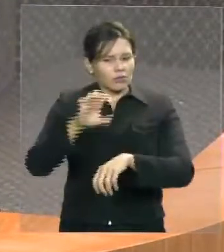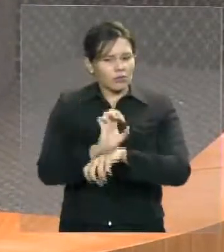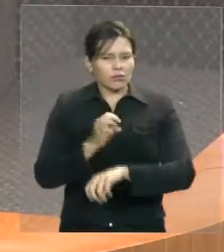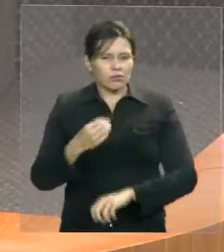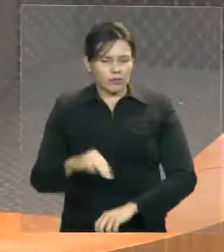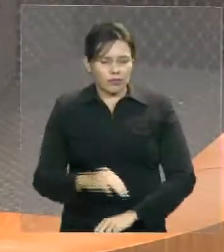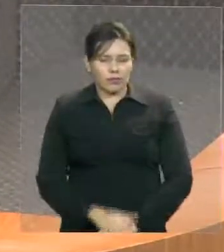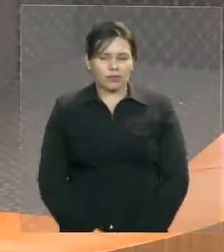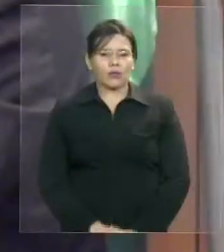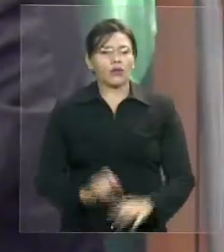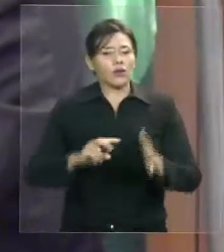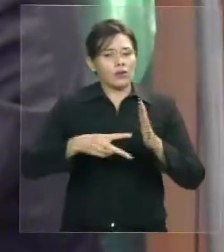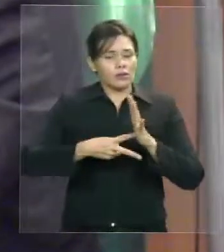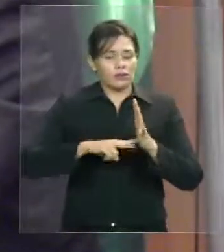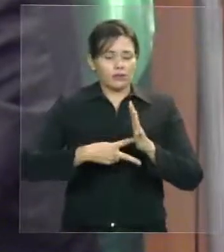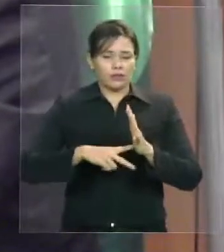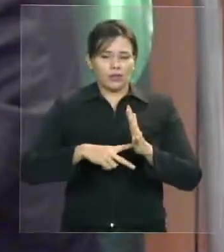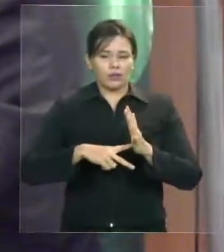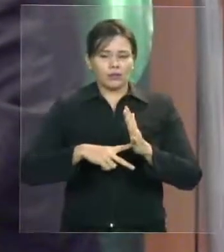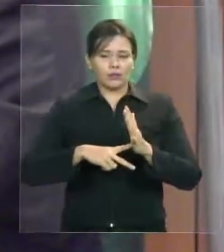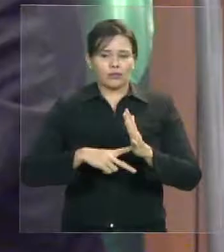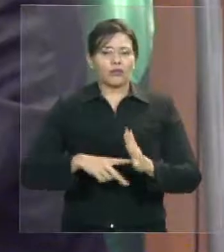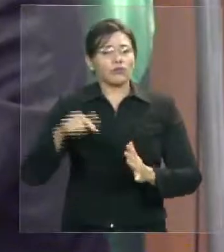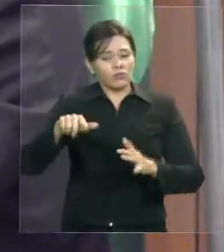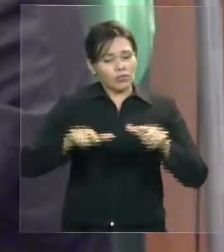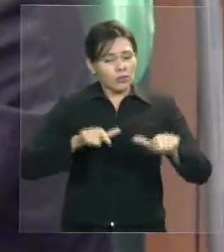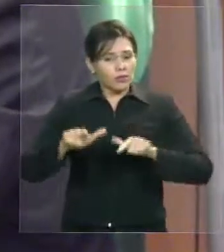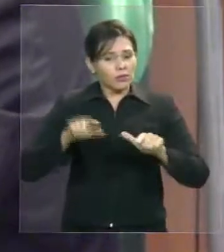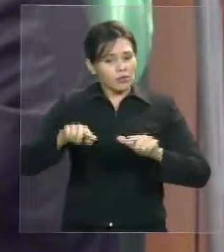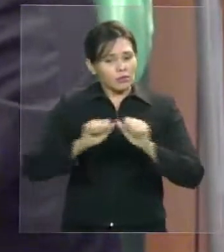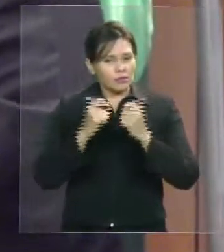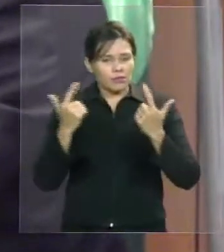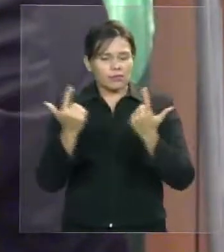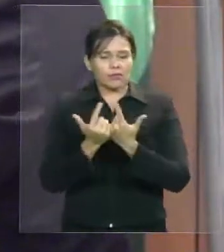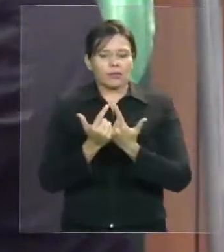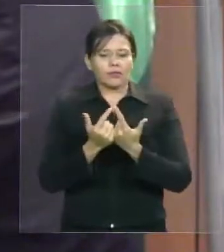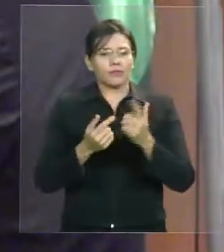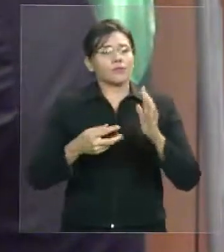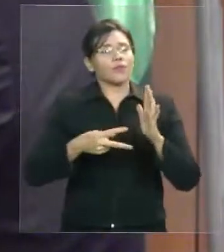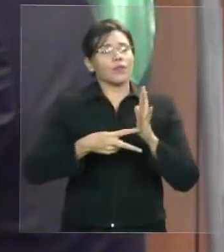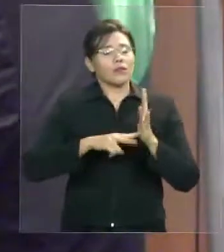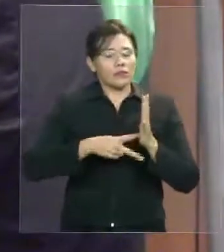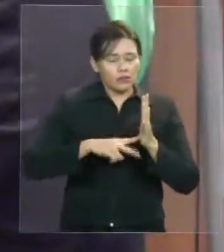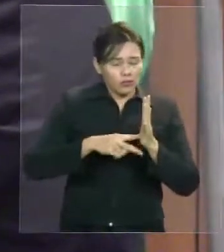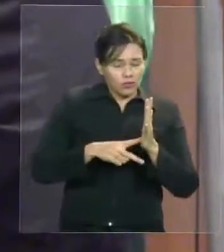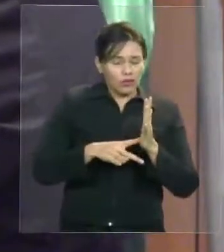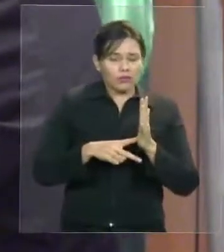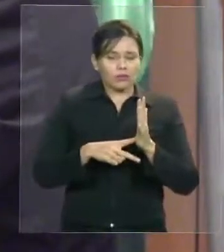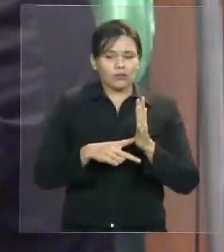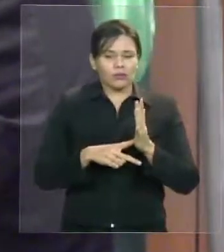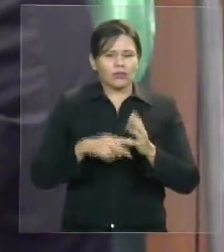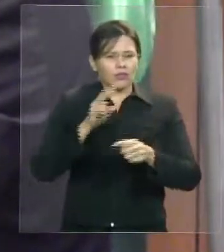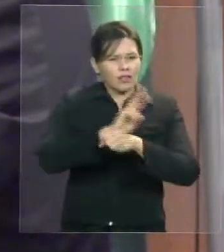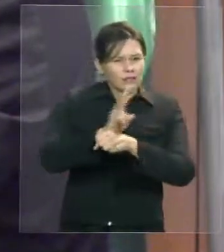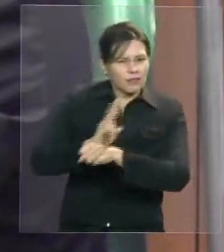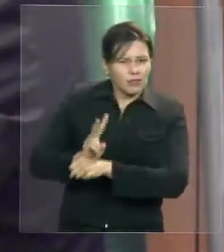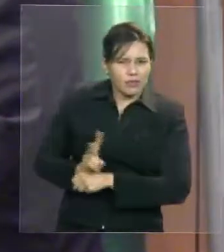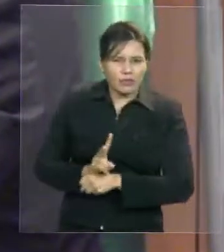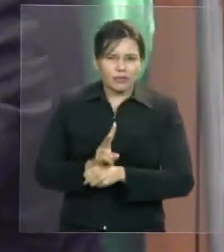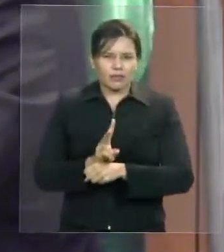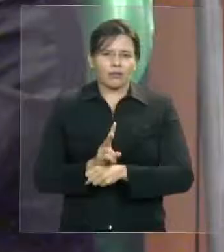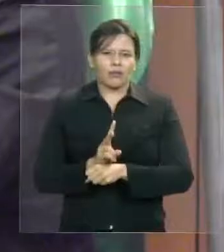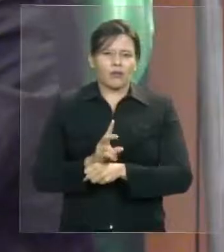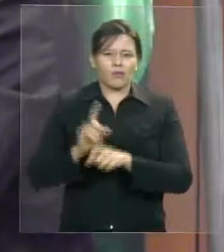Maranhão, Sindicato dos Servidores da Assembleia Legislativa do Maranhão, Sindicato dos Servidores da Fiscalização Agropecuária do